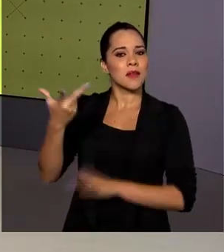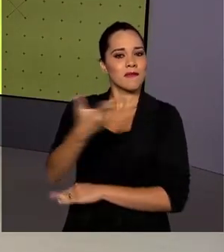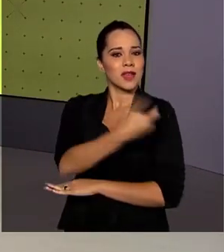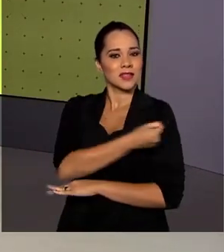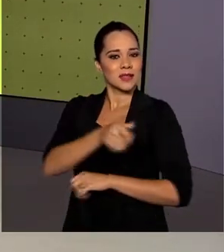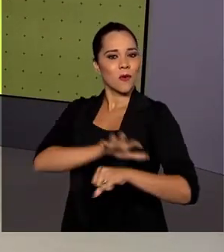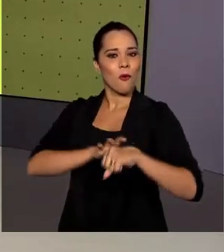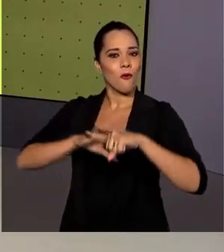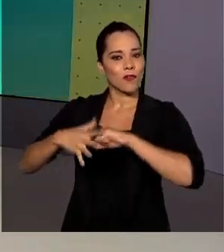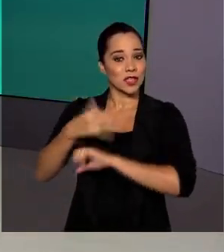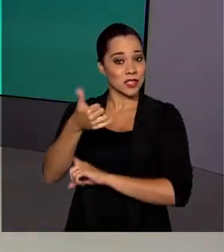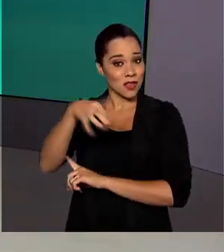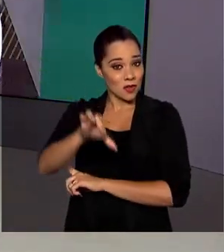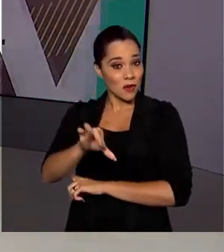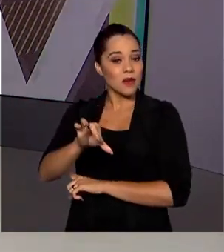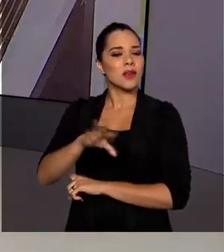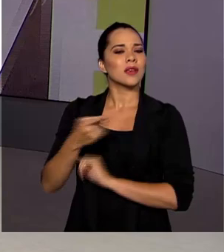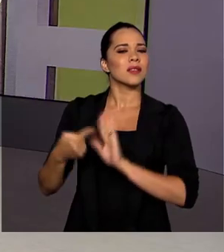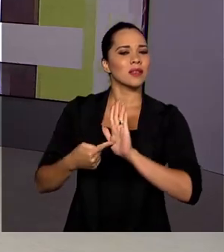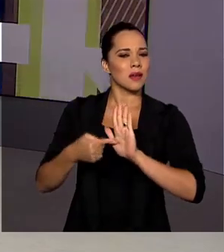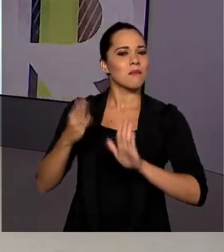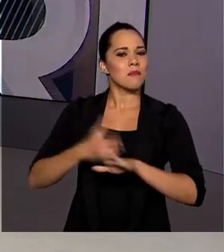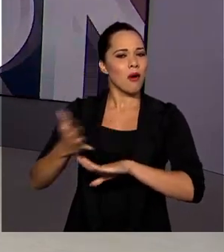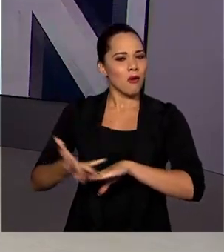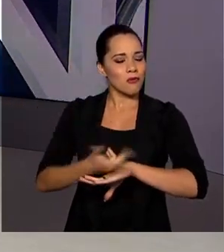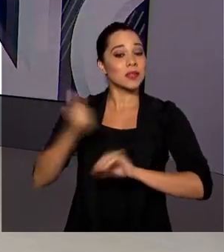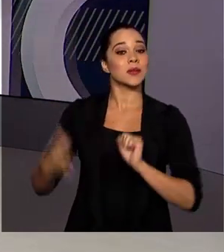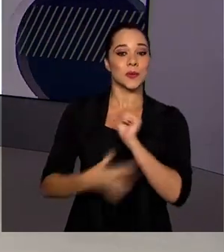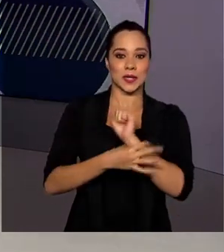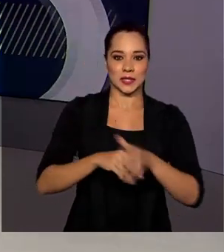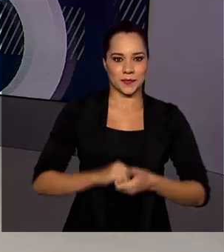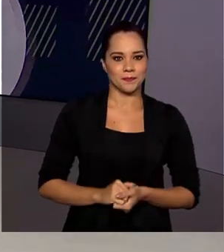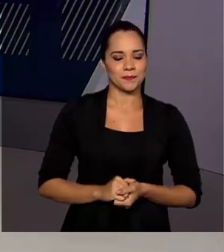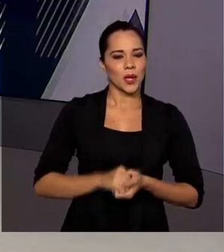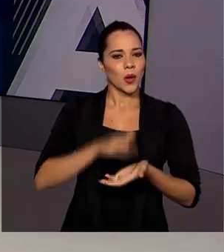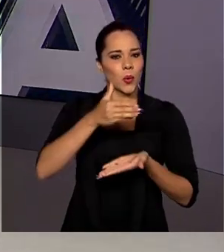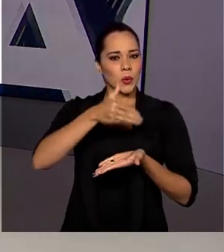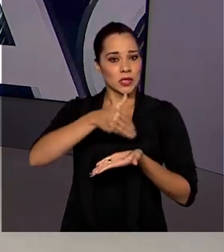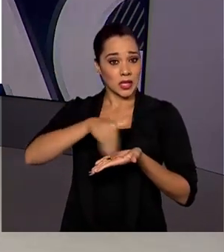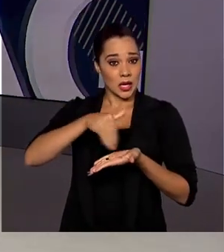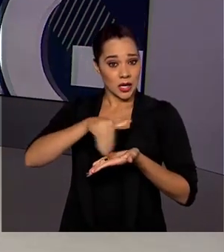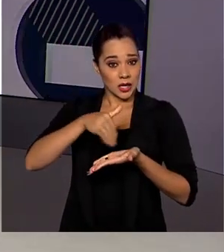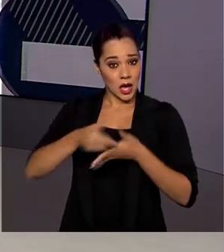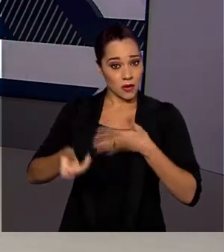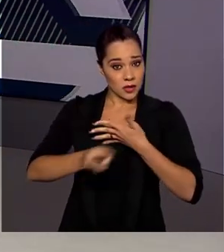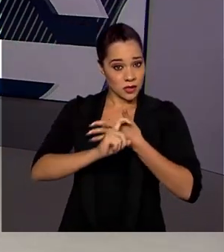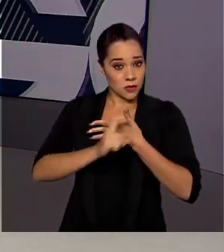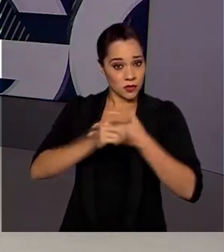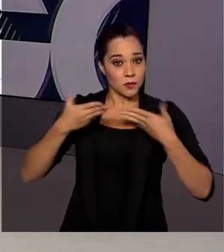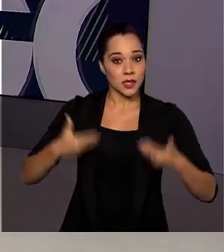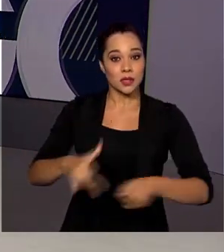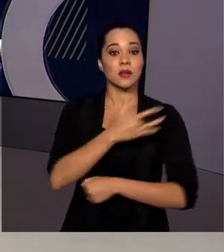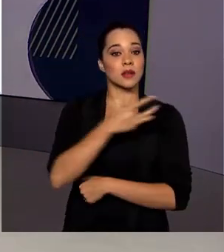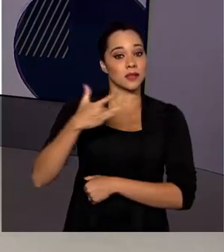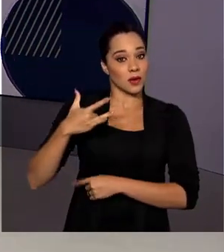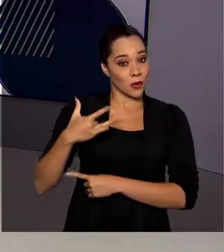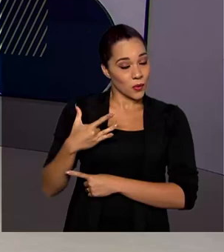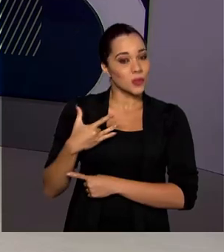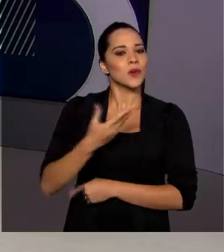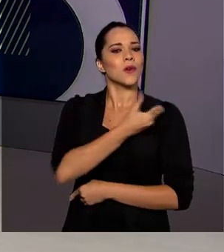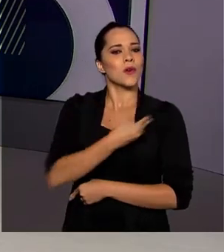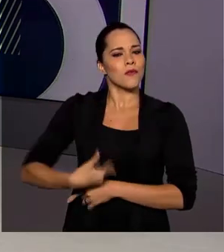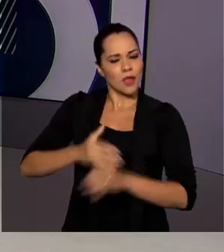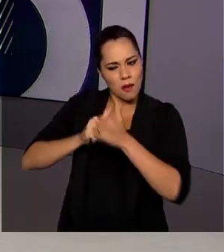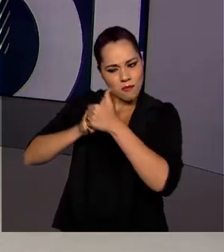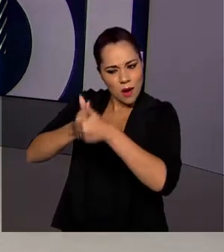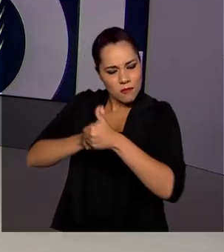contra a Covid-19 que demonstrar eficácia e segurança. Segundo o secretário executivo do Ministério da Saúde, o governo